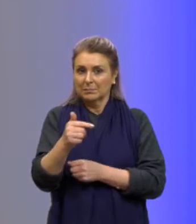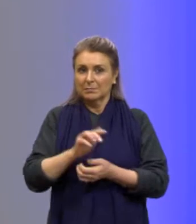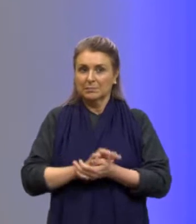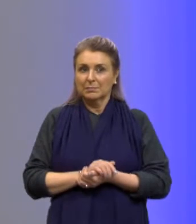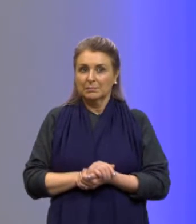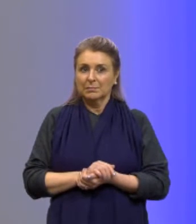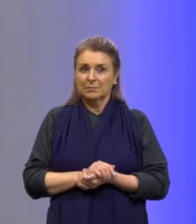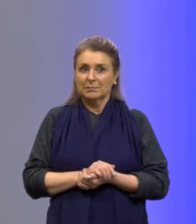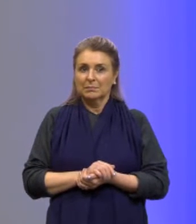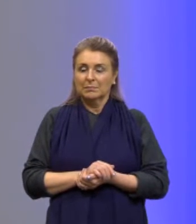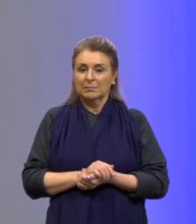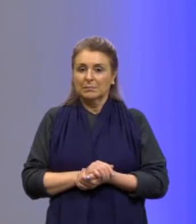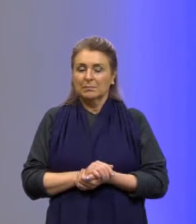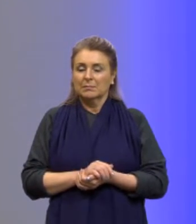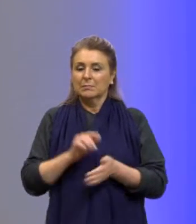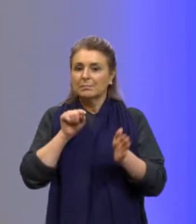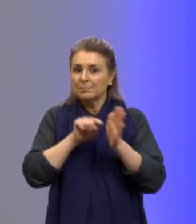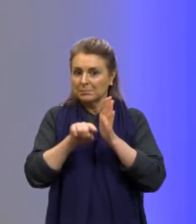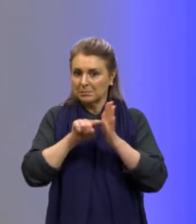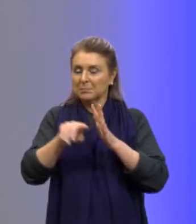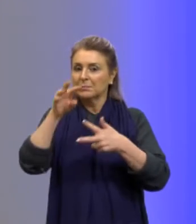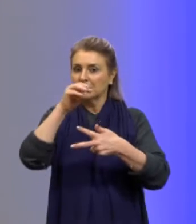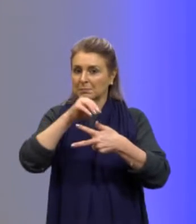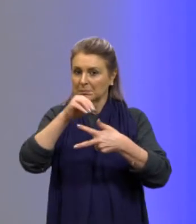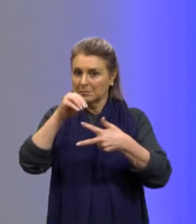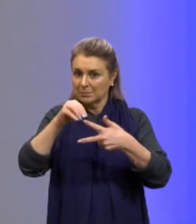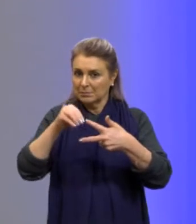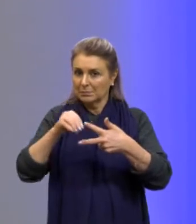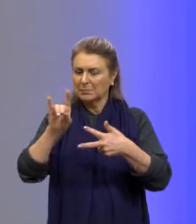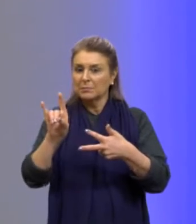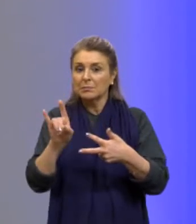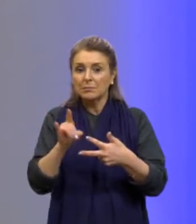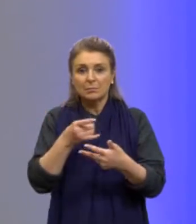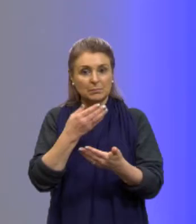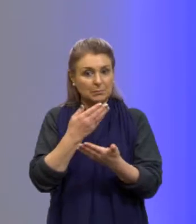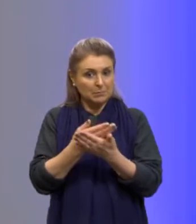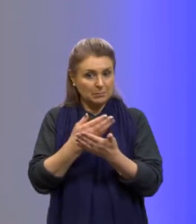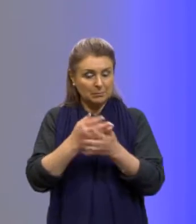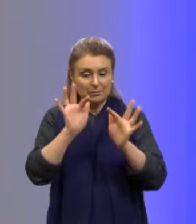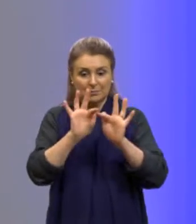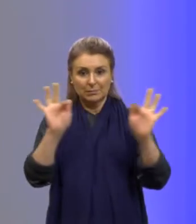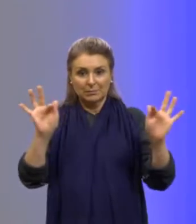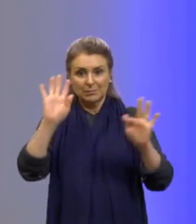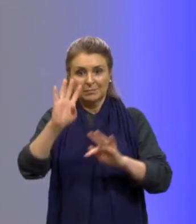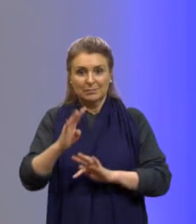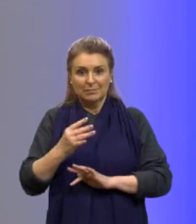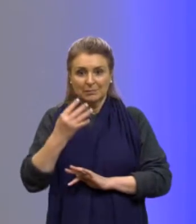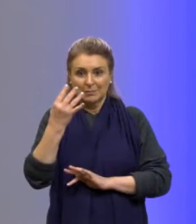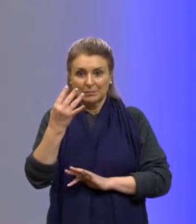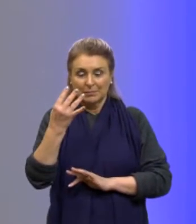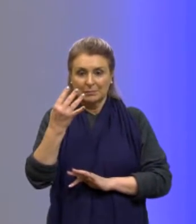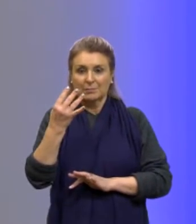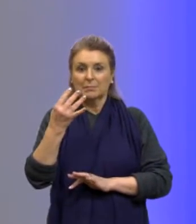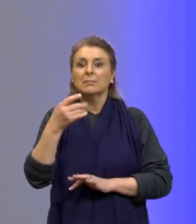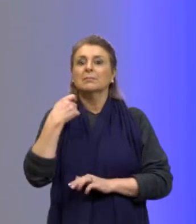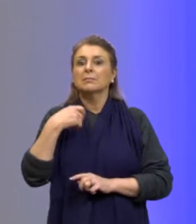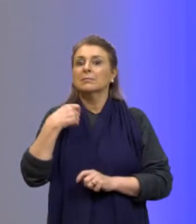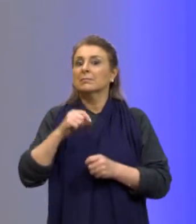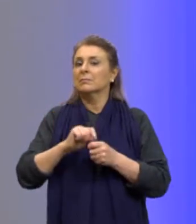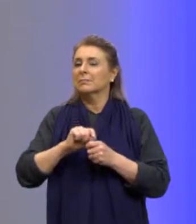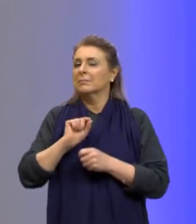Então, como são questões do Enem, é a nossa última aula de função quadrática. O que nós vamos fazer?